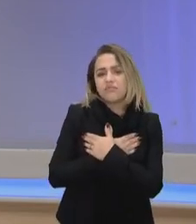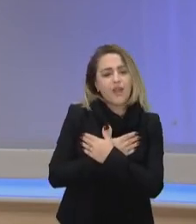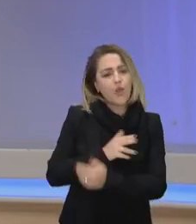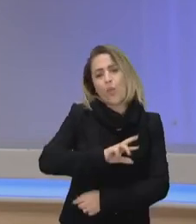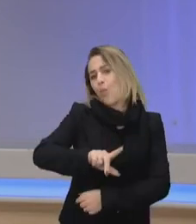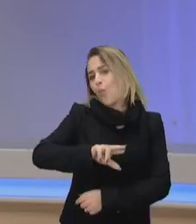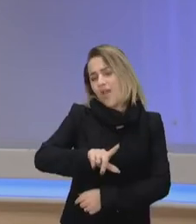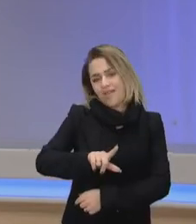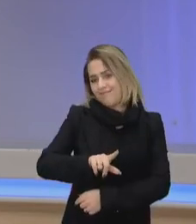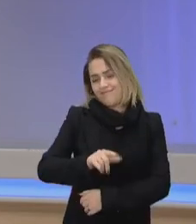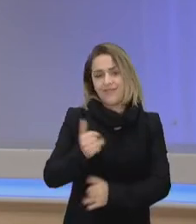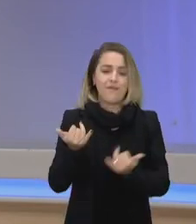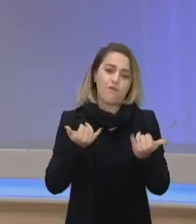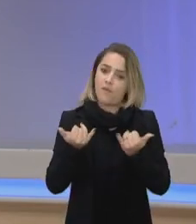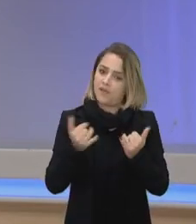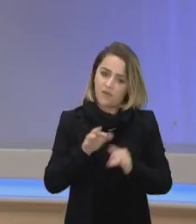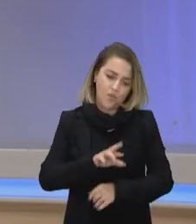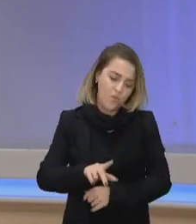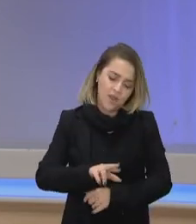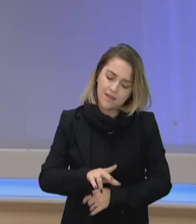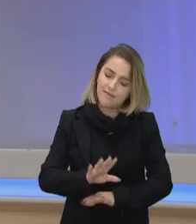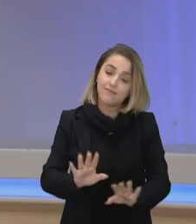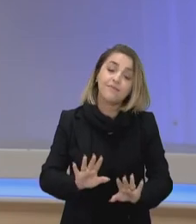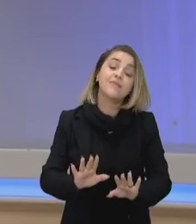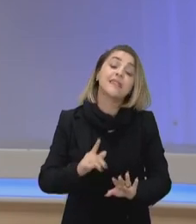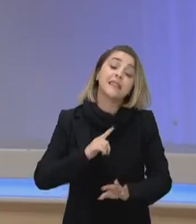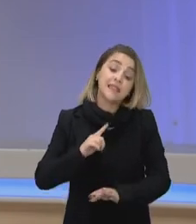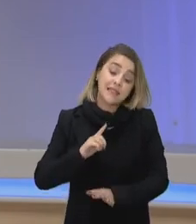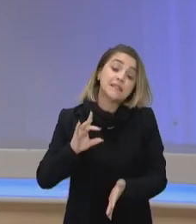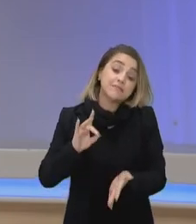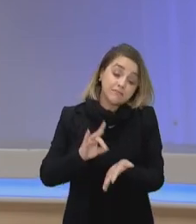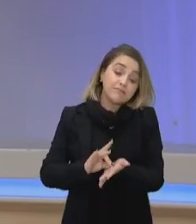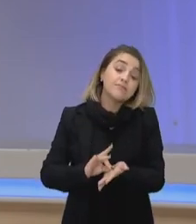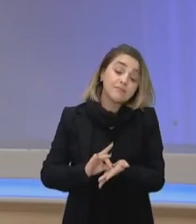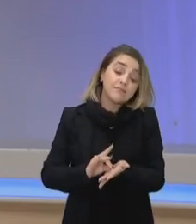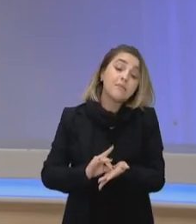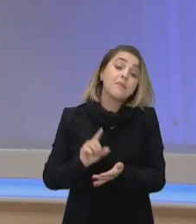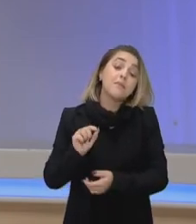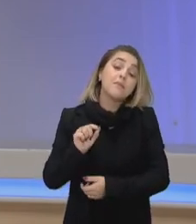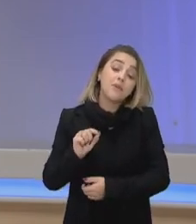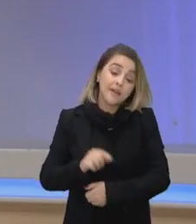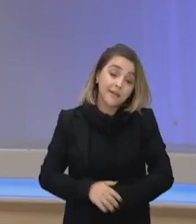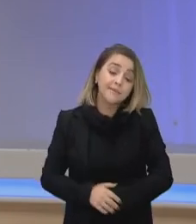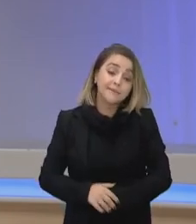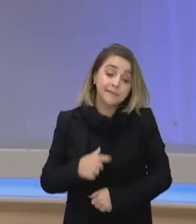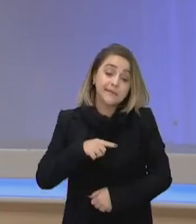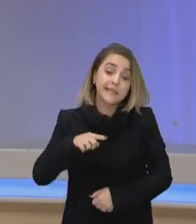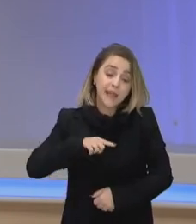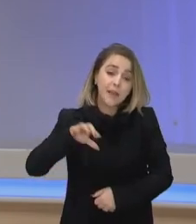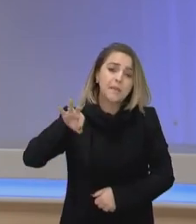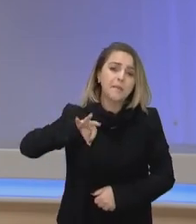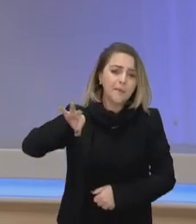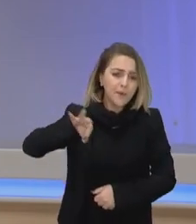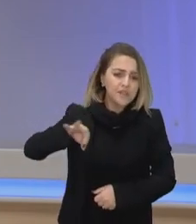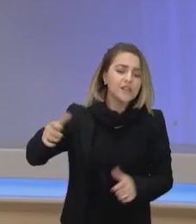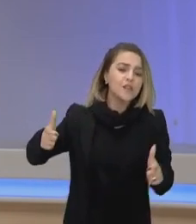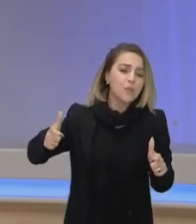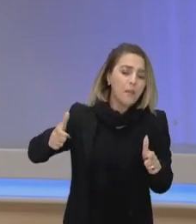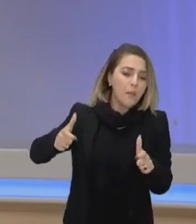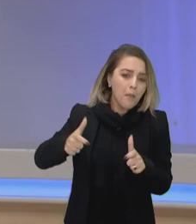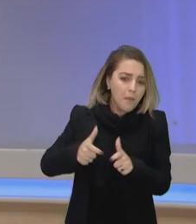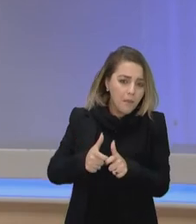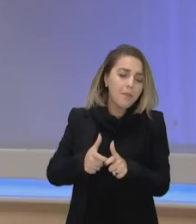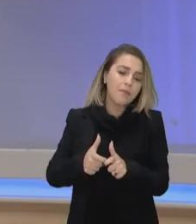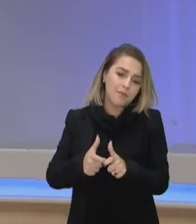disso. Existe, né? Mas a questão é, existe em uma proporção menor, muito menor